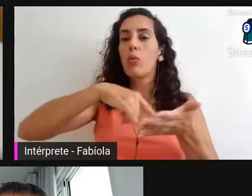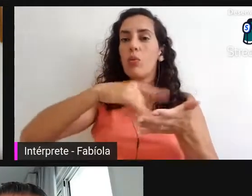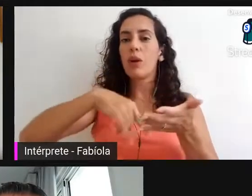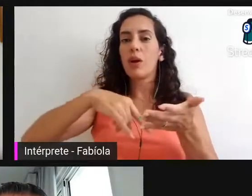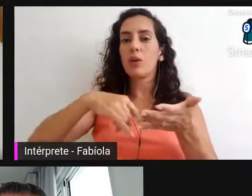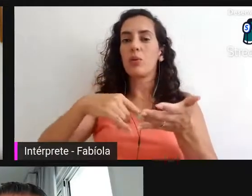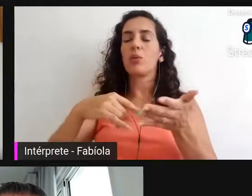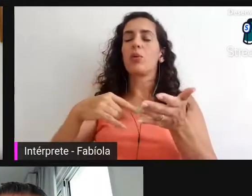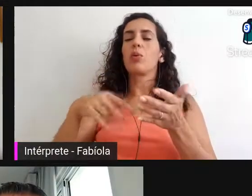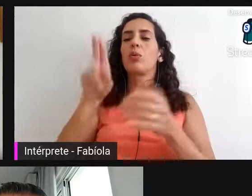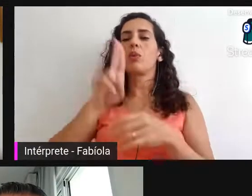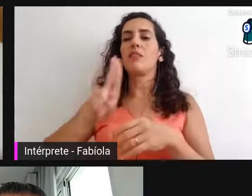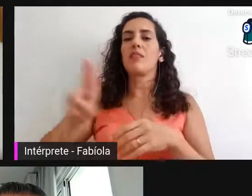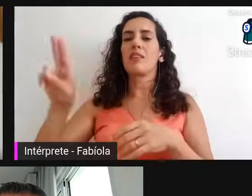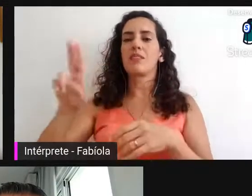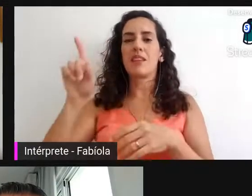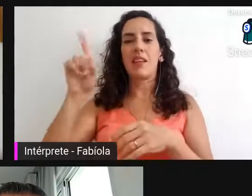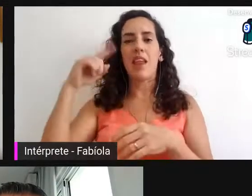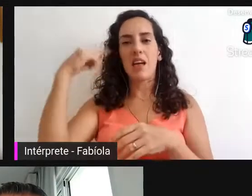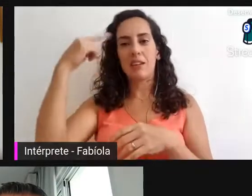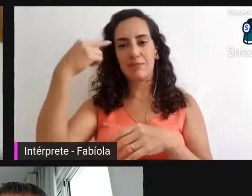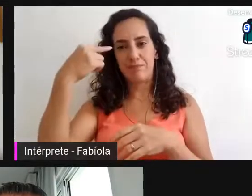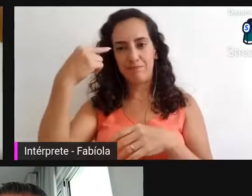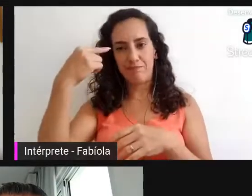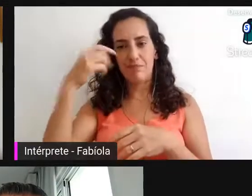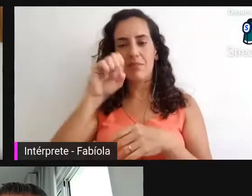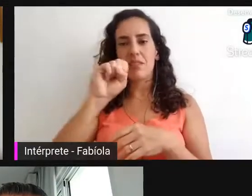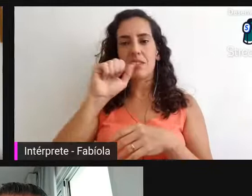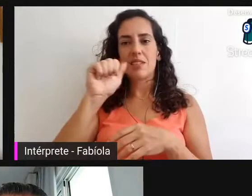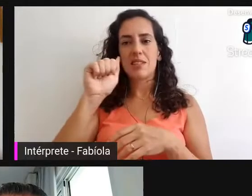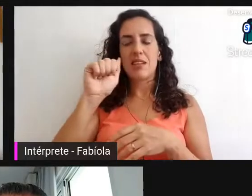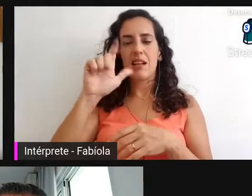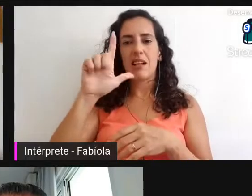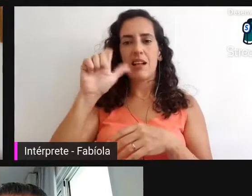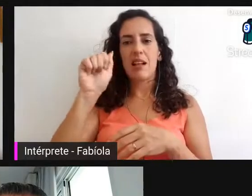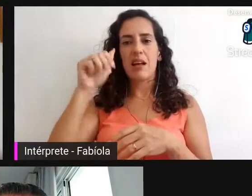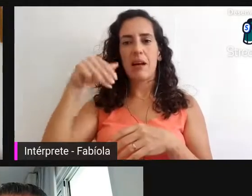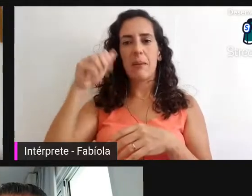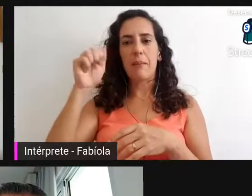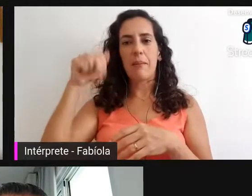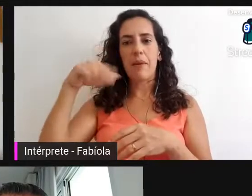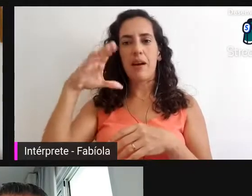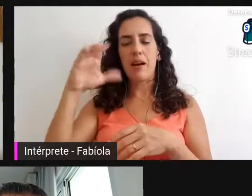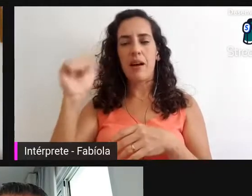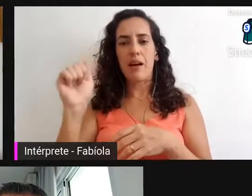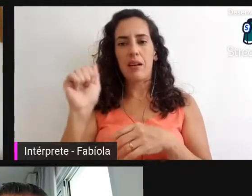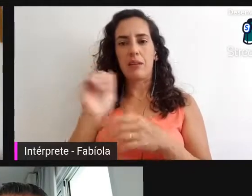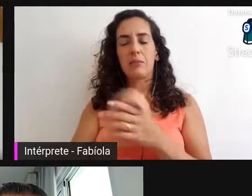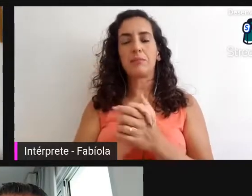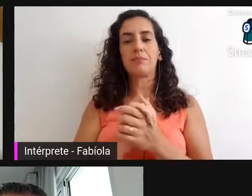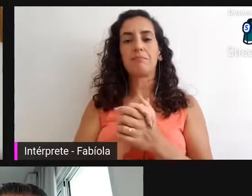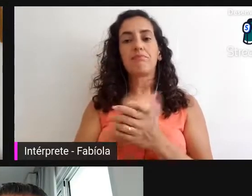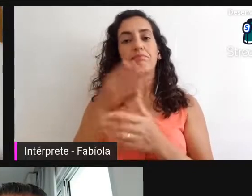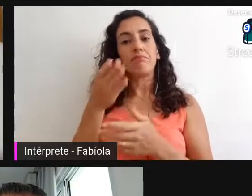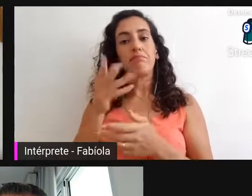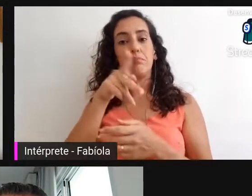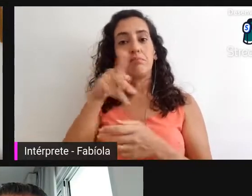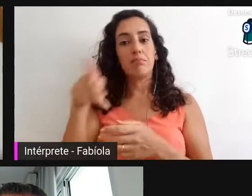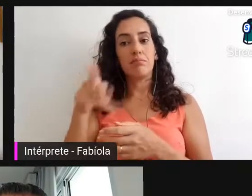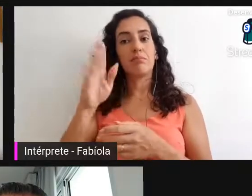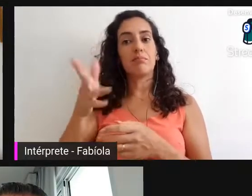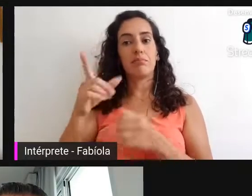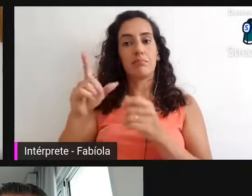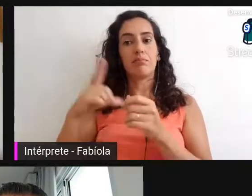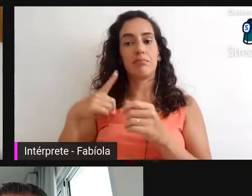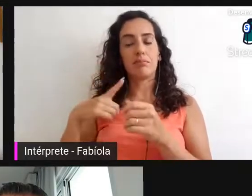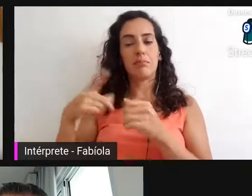título esse validado pela Universidade Federal do Rio de Janeiro, na área da ciência da informação. O professor fez estágio pós-doutoral